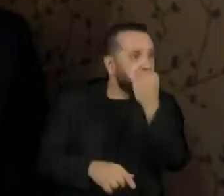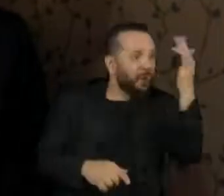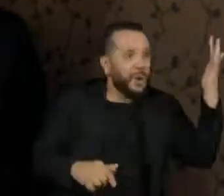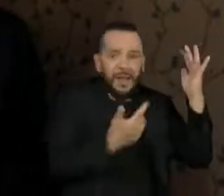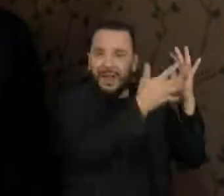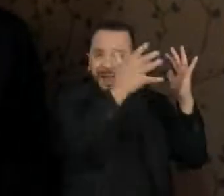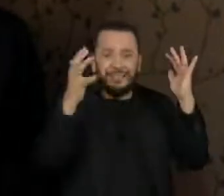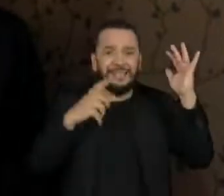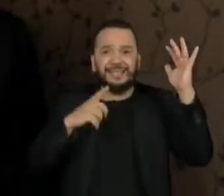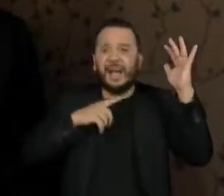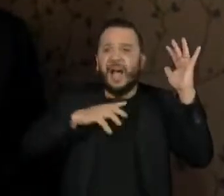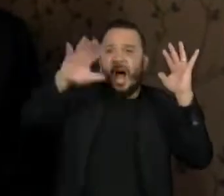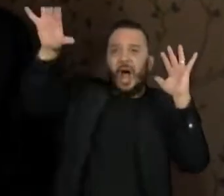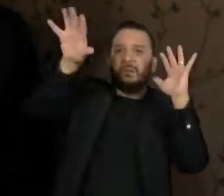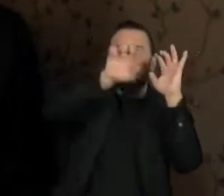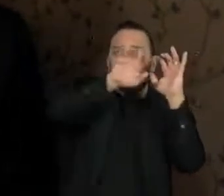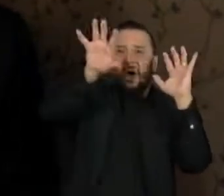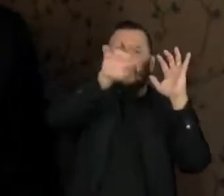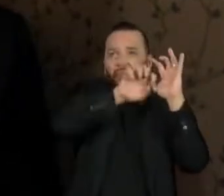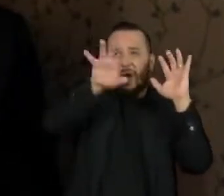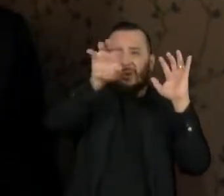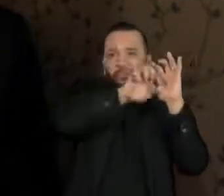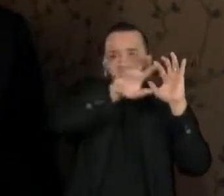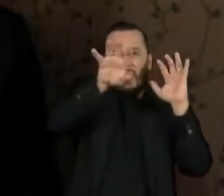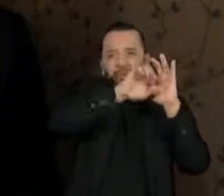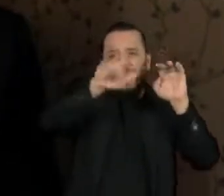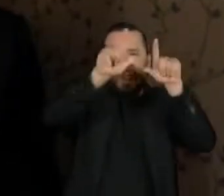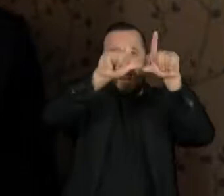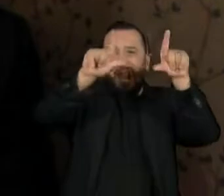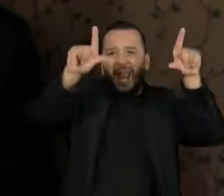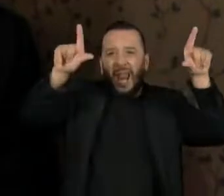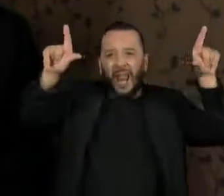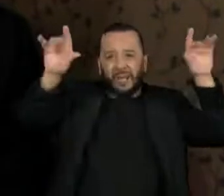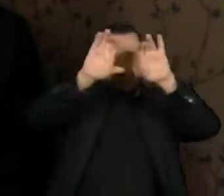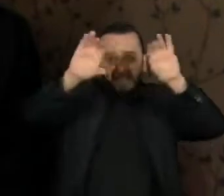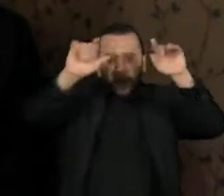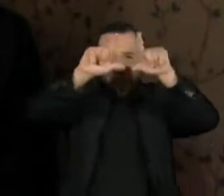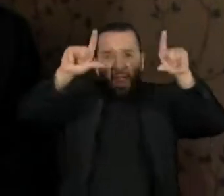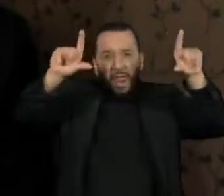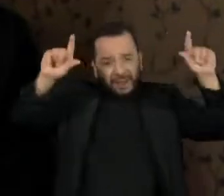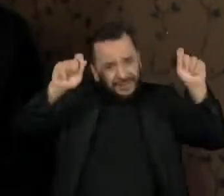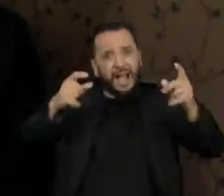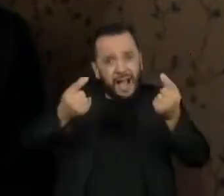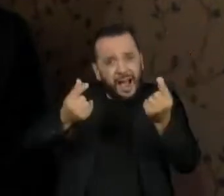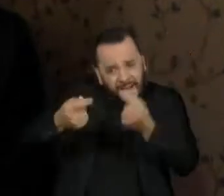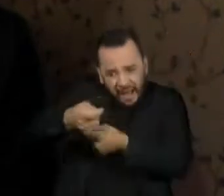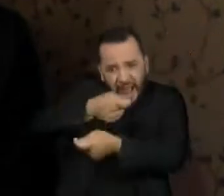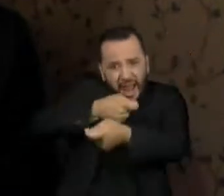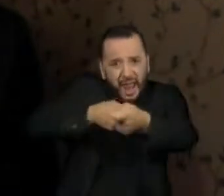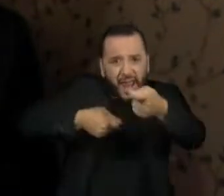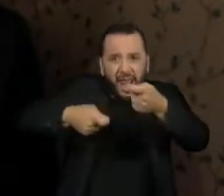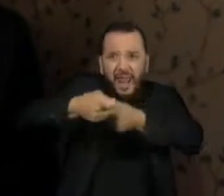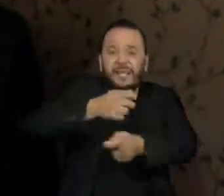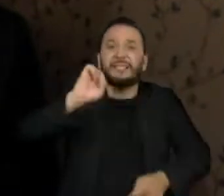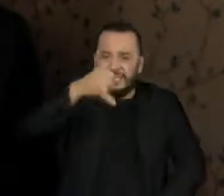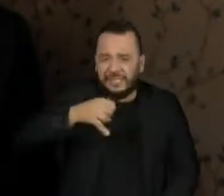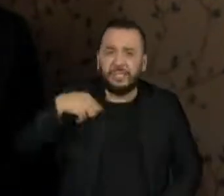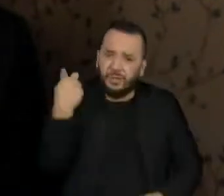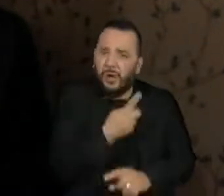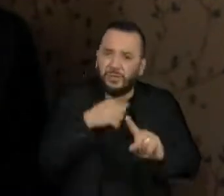sequestrar carbono da atmosfera e isso pode ser monetizado. Um dos objetivos do nosso projeto é